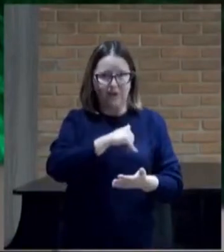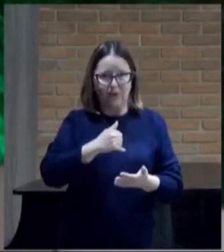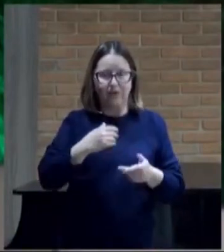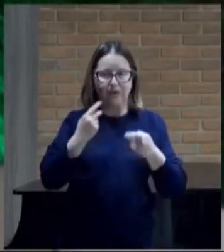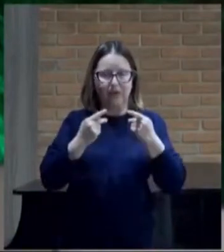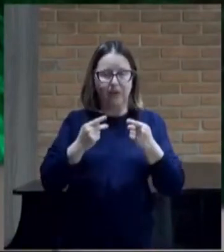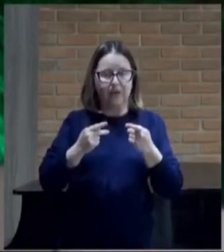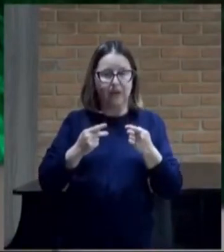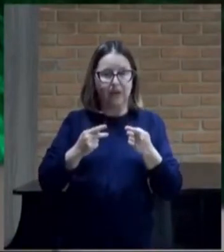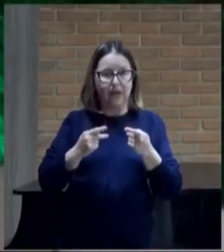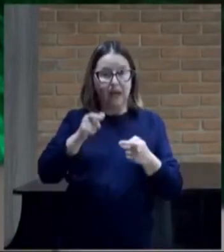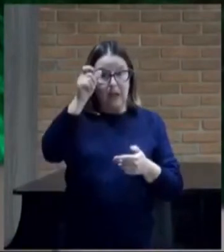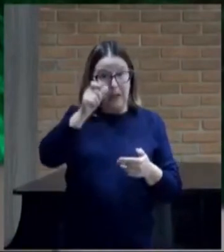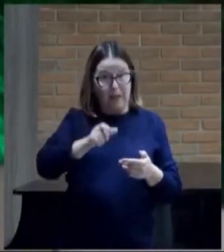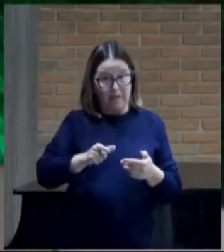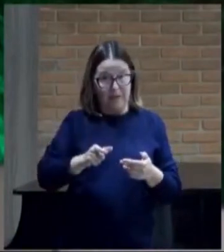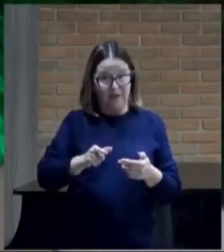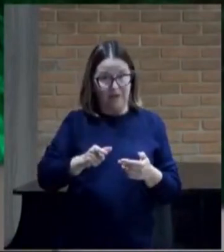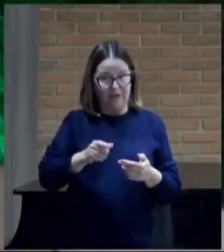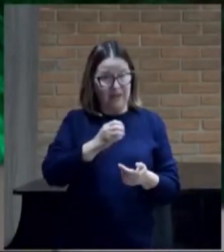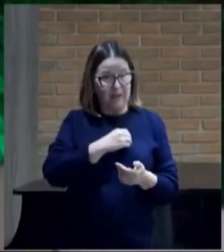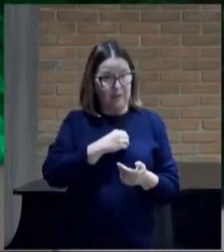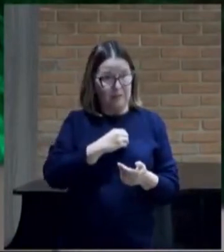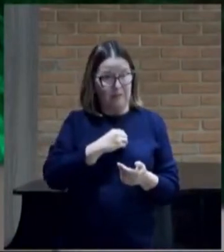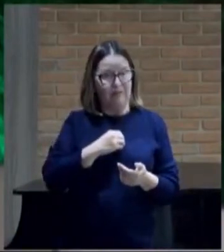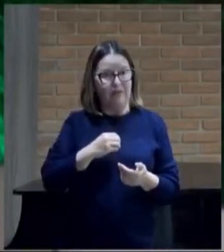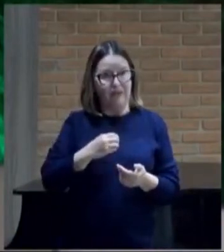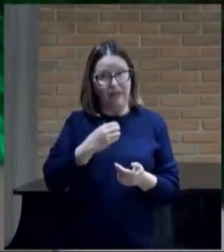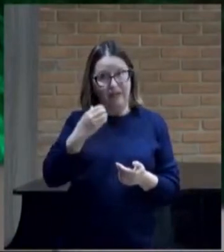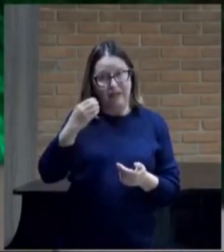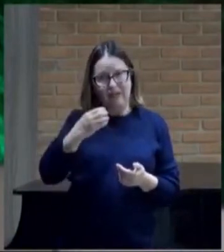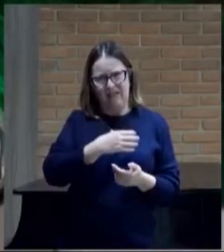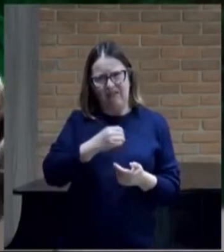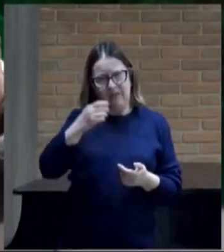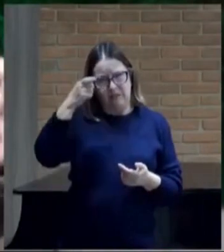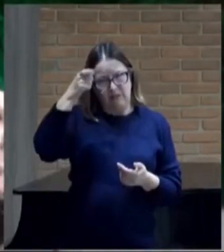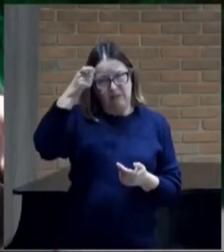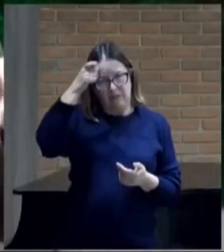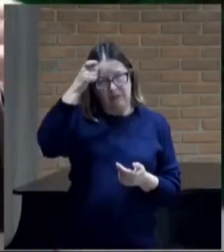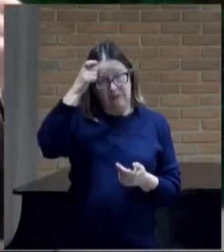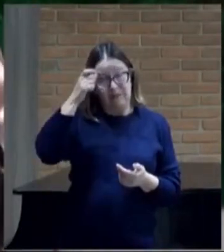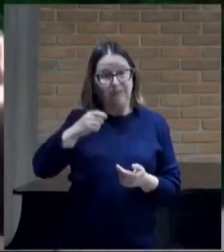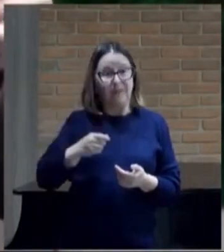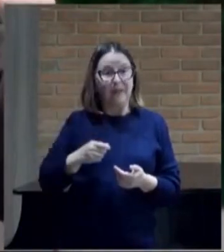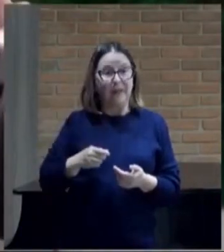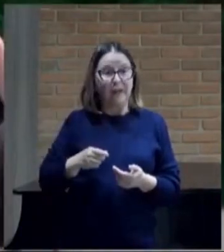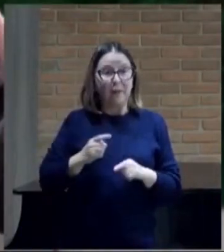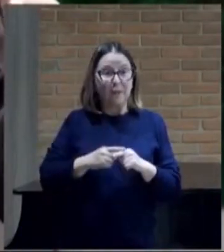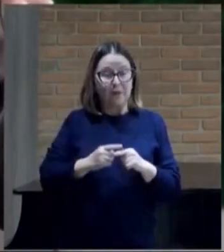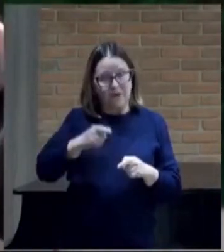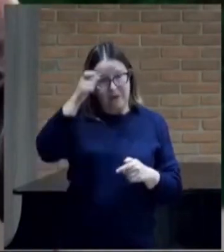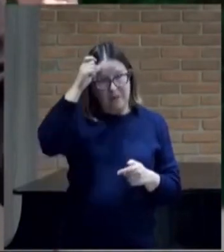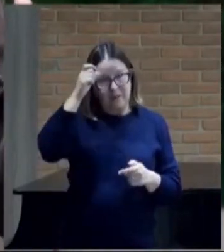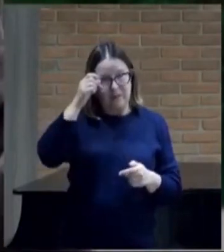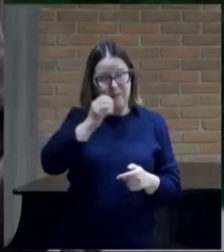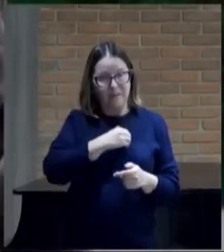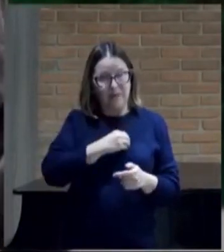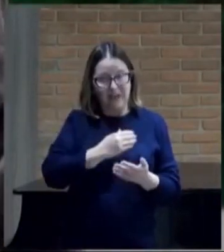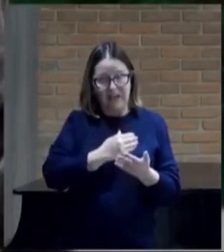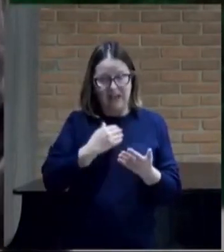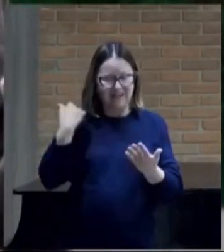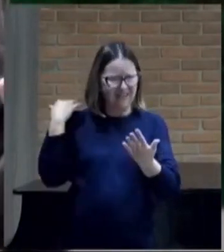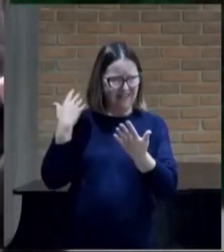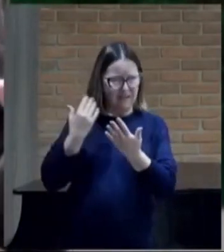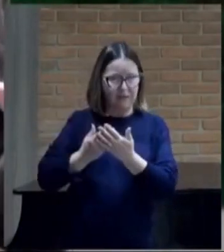Porque o diabo peca Desde o princípio Para isso se manifestou o filho de Deus Para desfazer as obras do